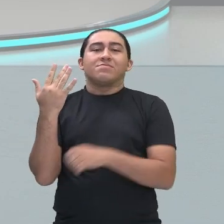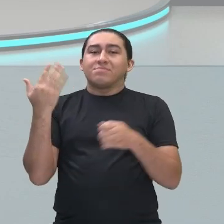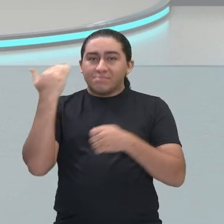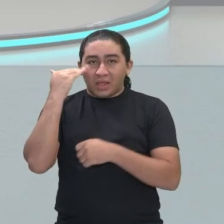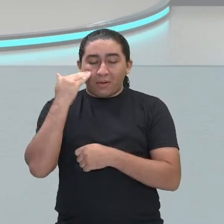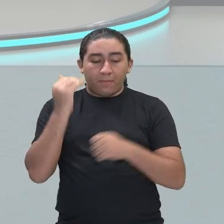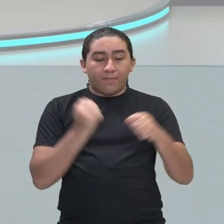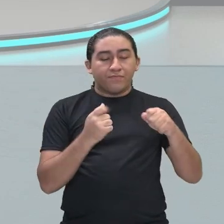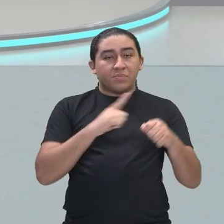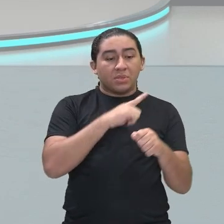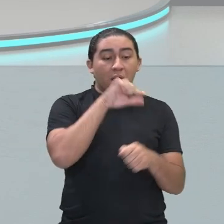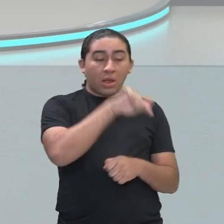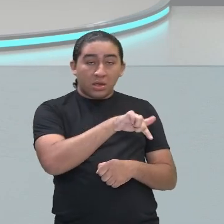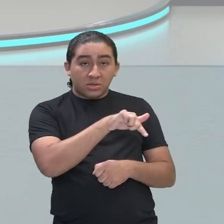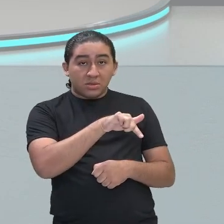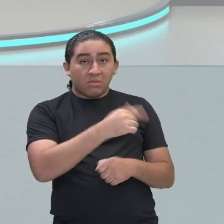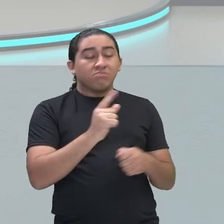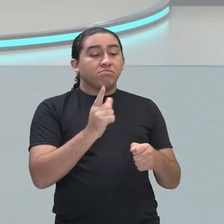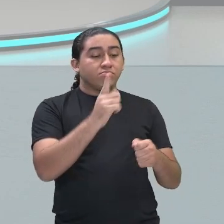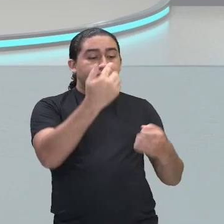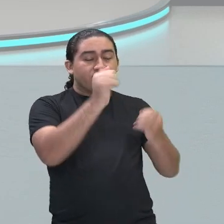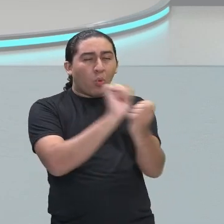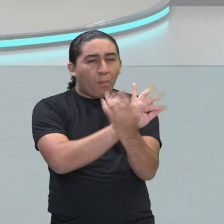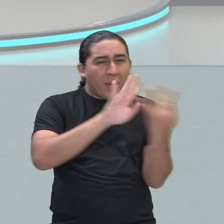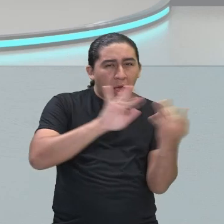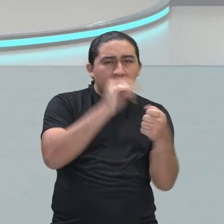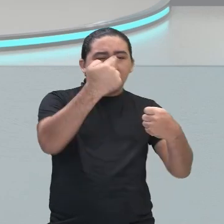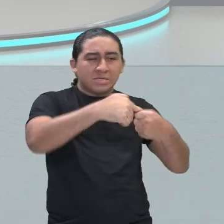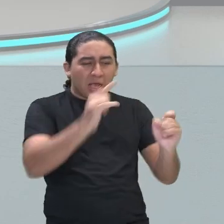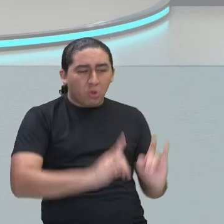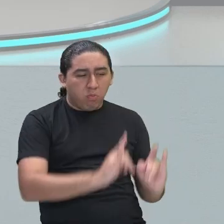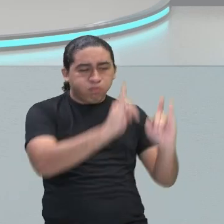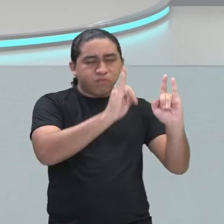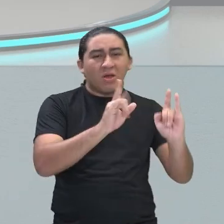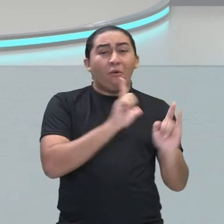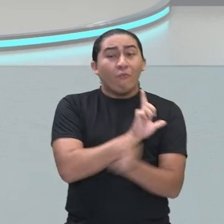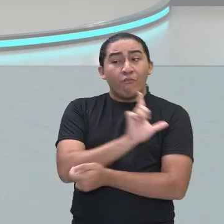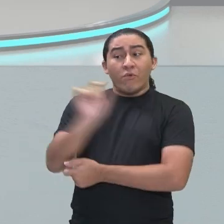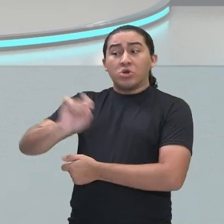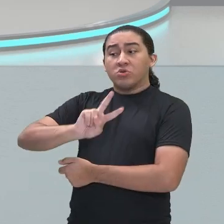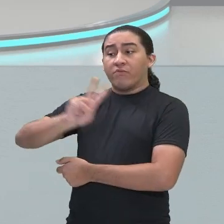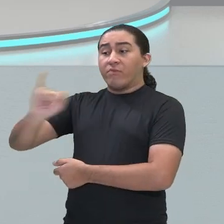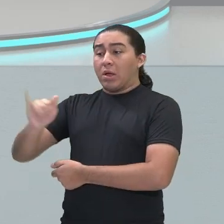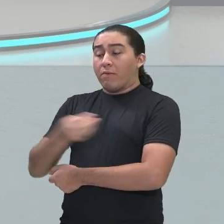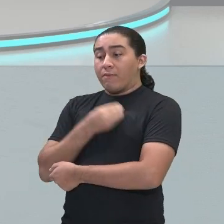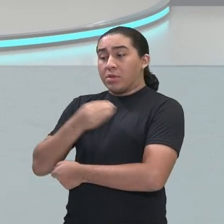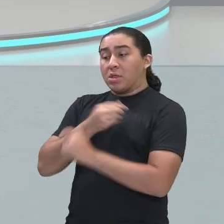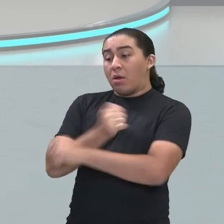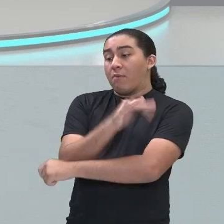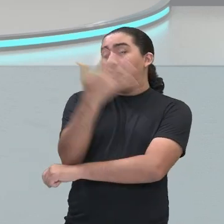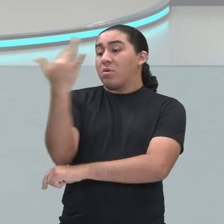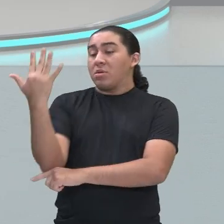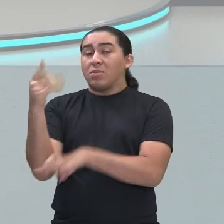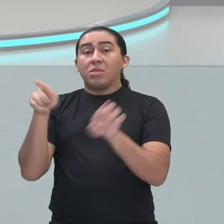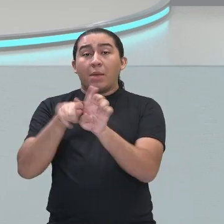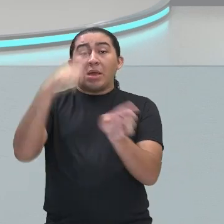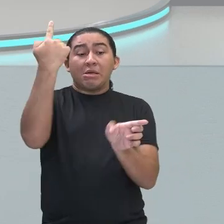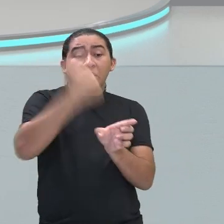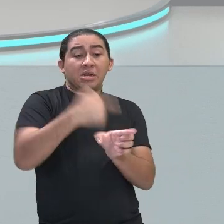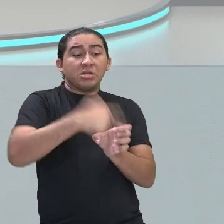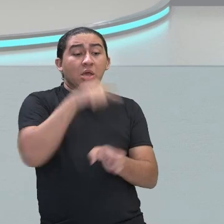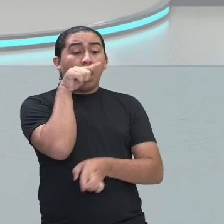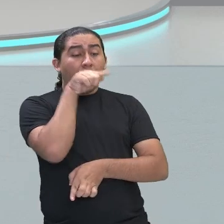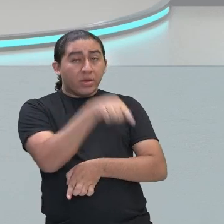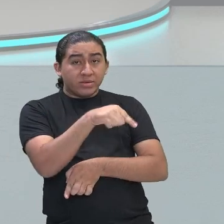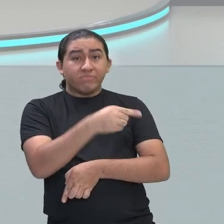vai para a área rural, ok? E mais, crítica à burguesia e aos centros urbanos. Então,